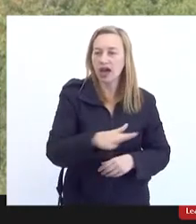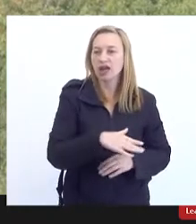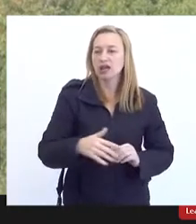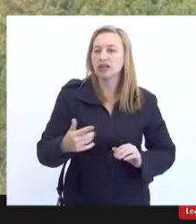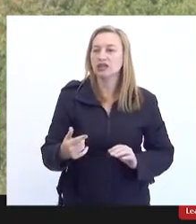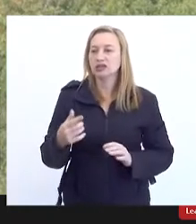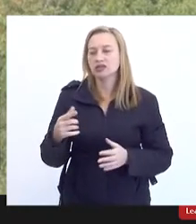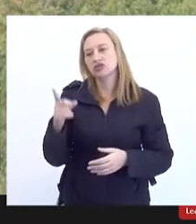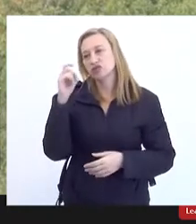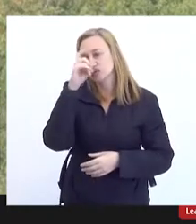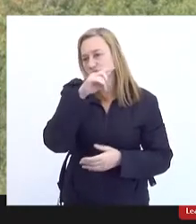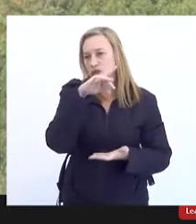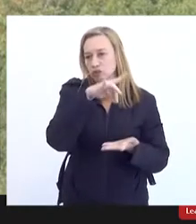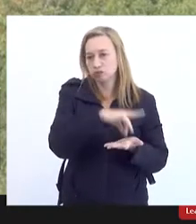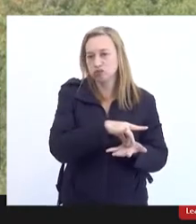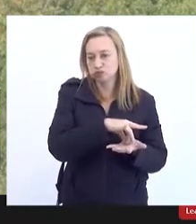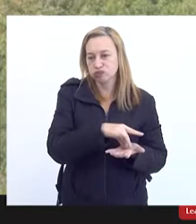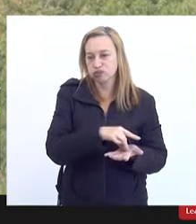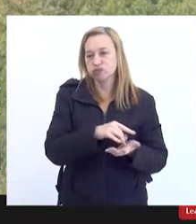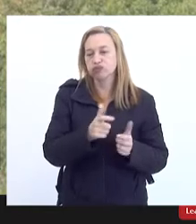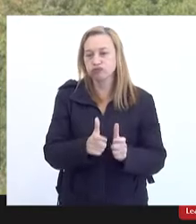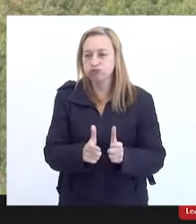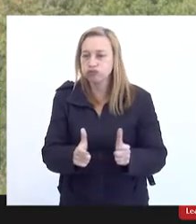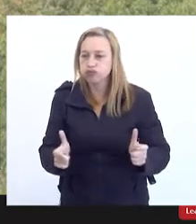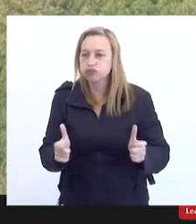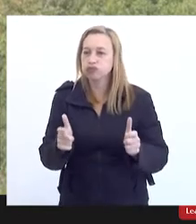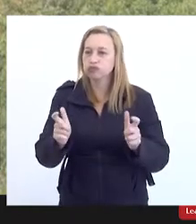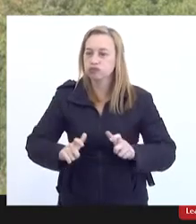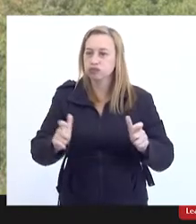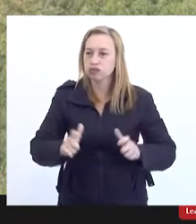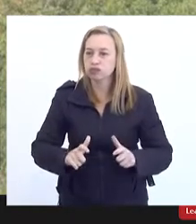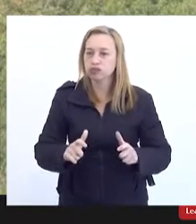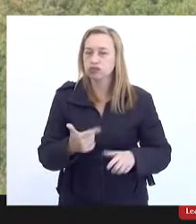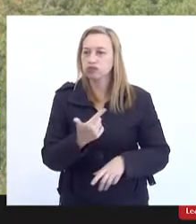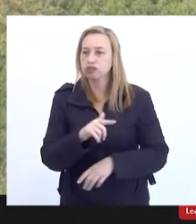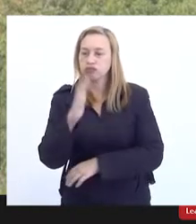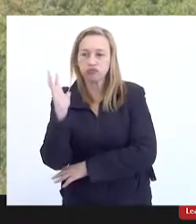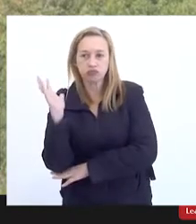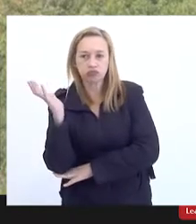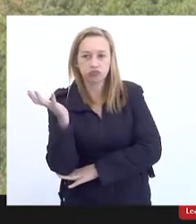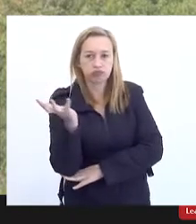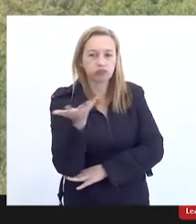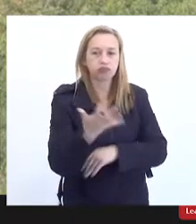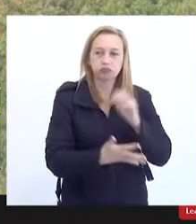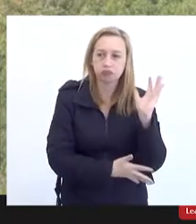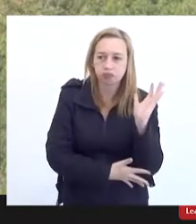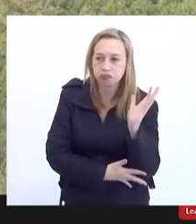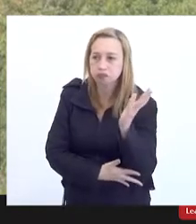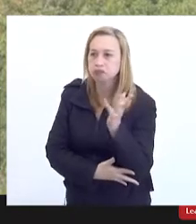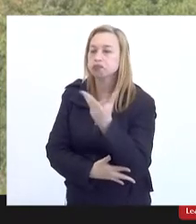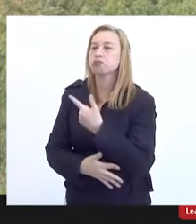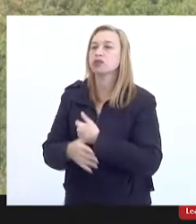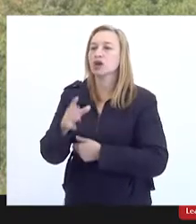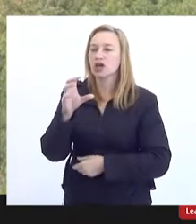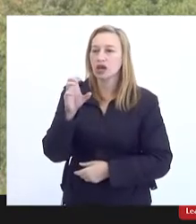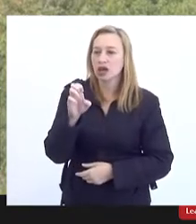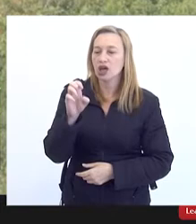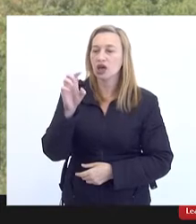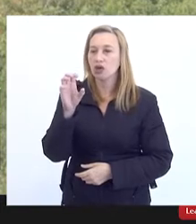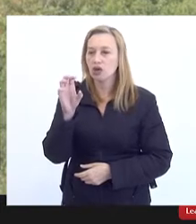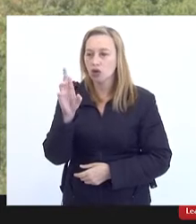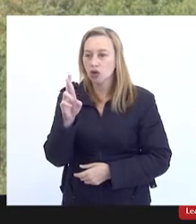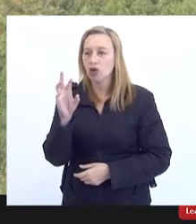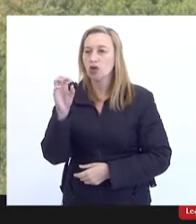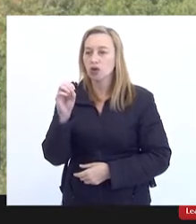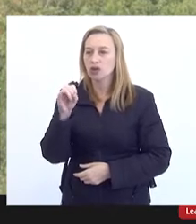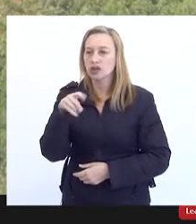percebe com grande parte do seu território sem cobertura florestal com fenômenos de erosão com muito problema